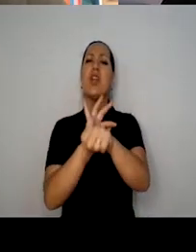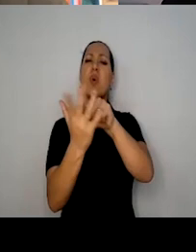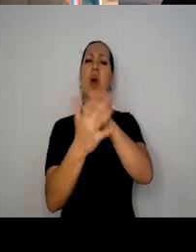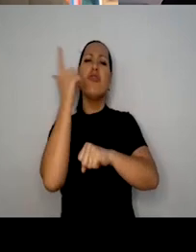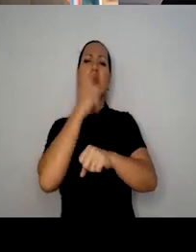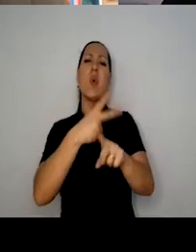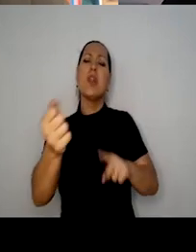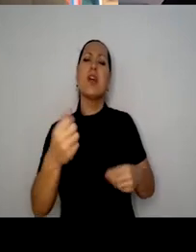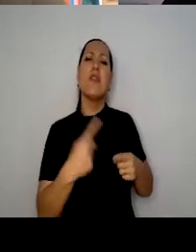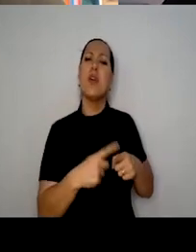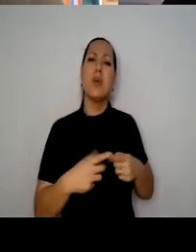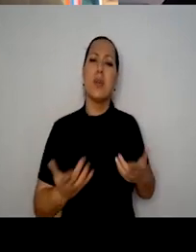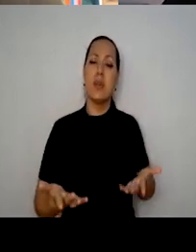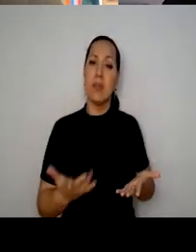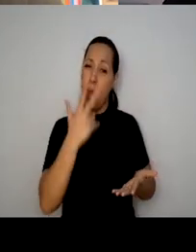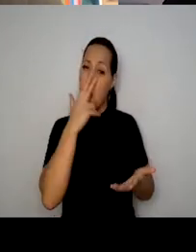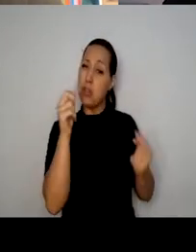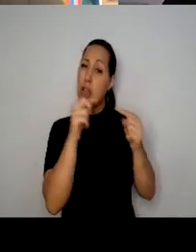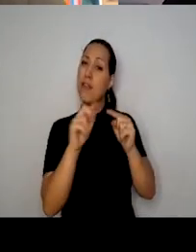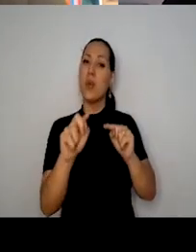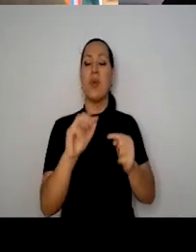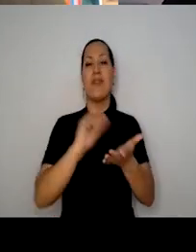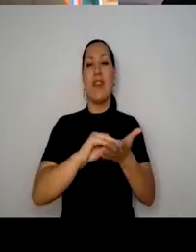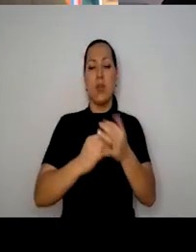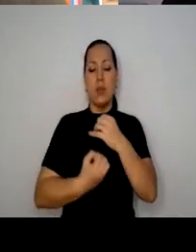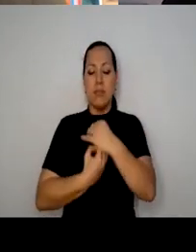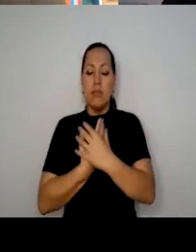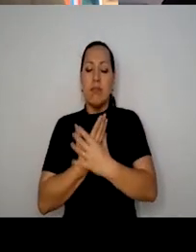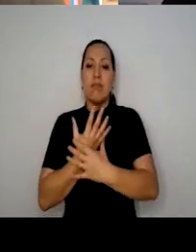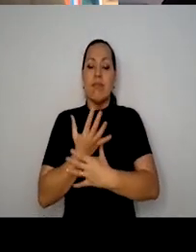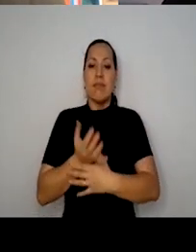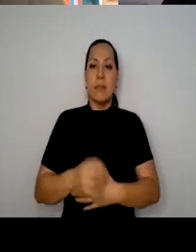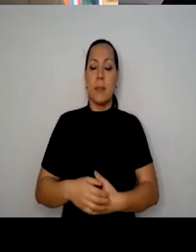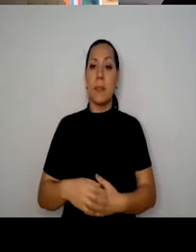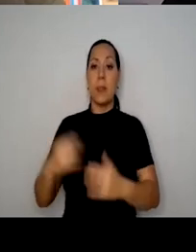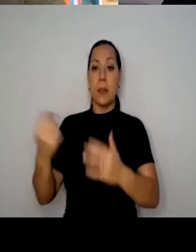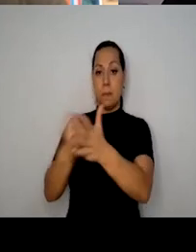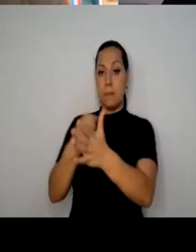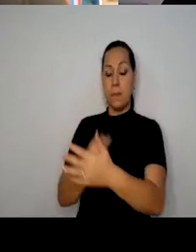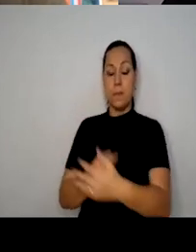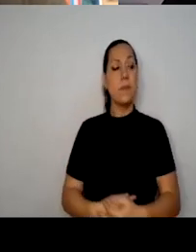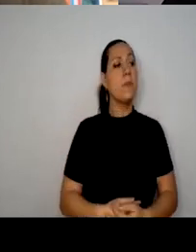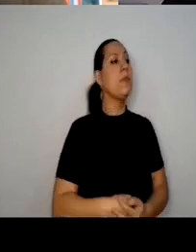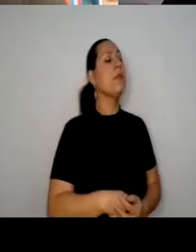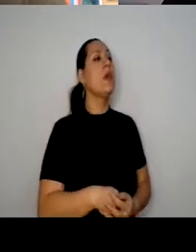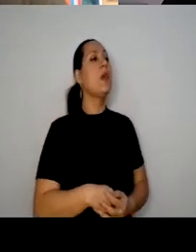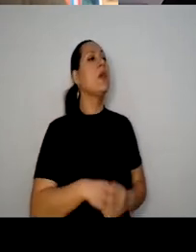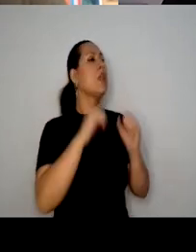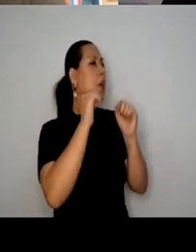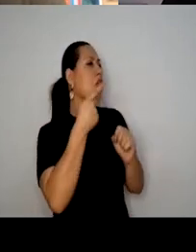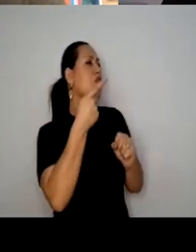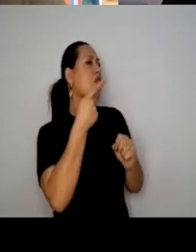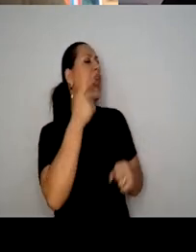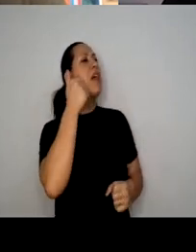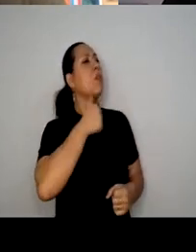eu acho que tem a ver com isso, então é isso. André, você pode falar também sobre palhaças, palhaças,